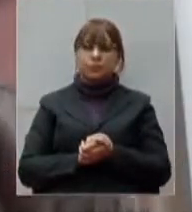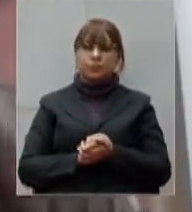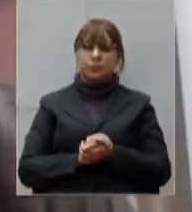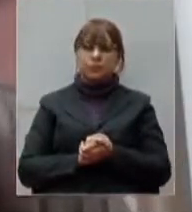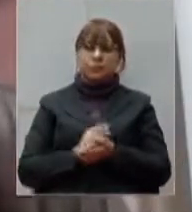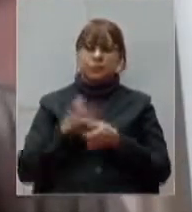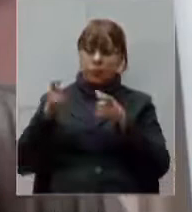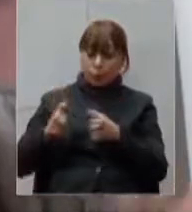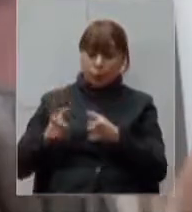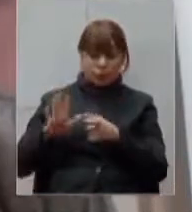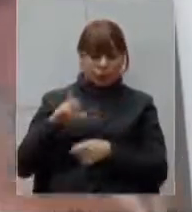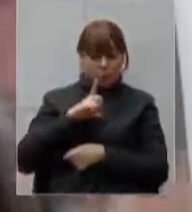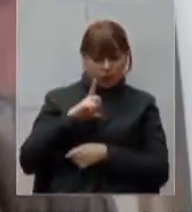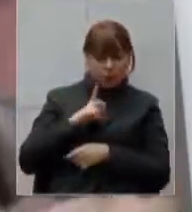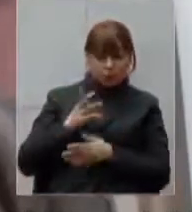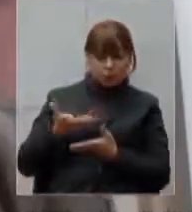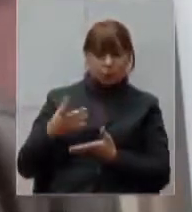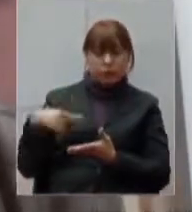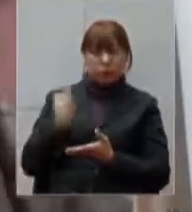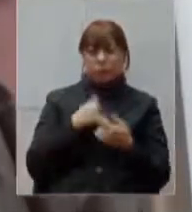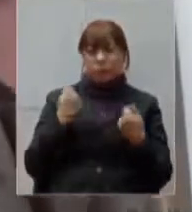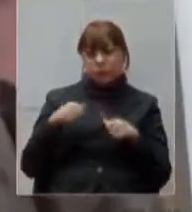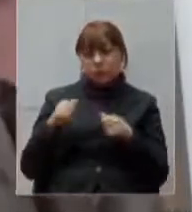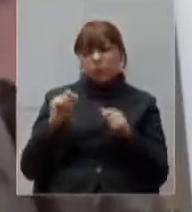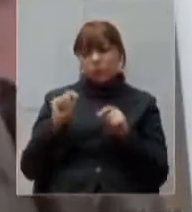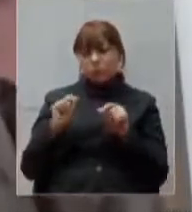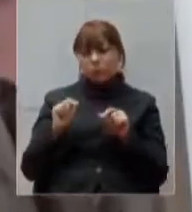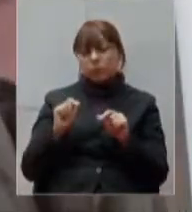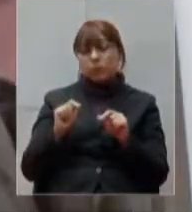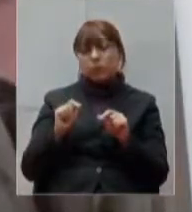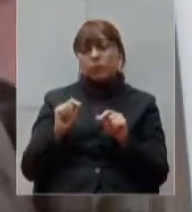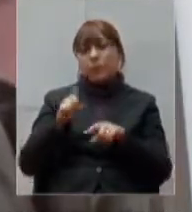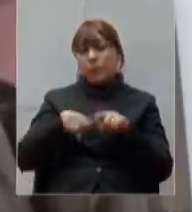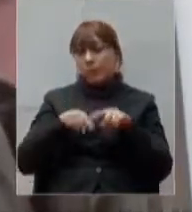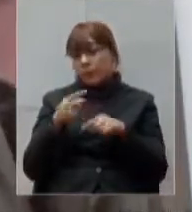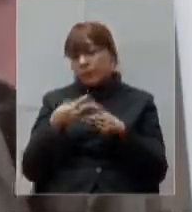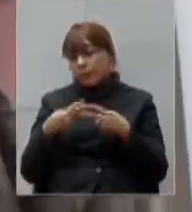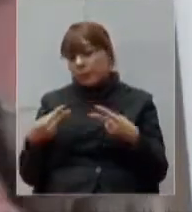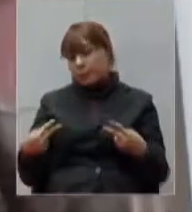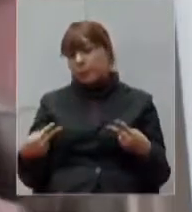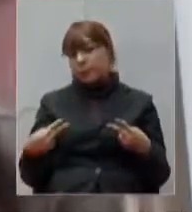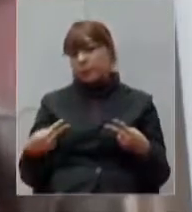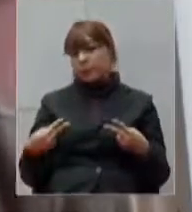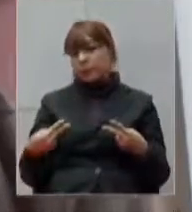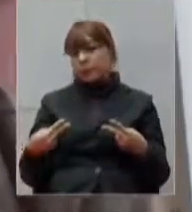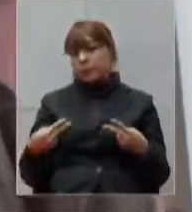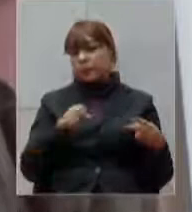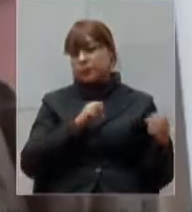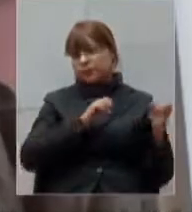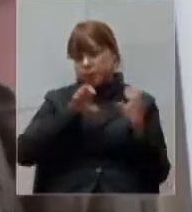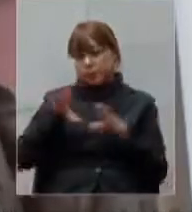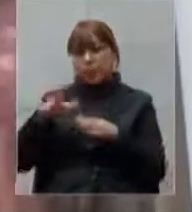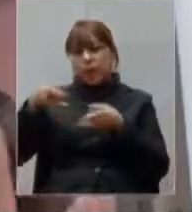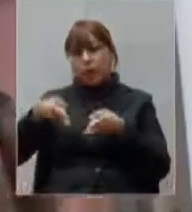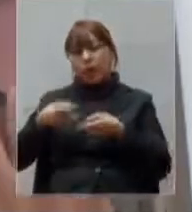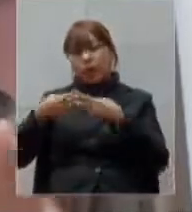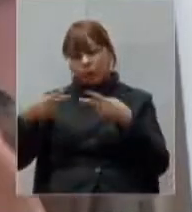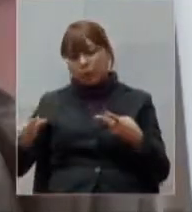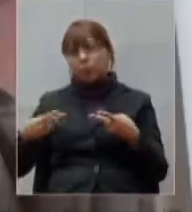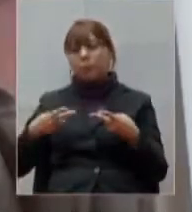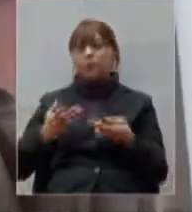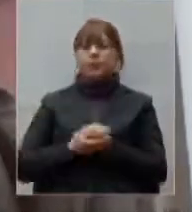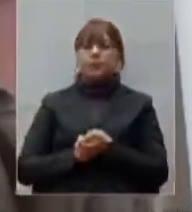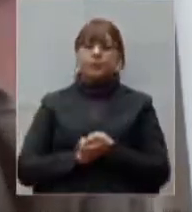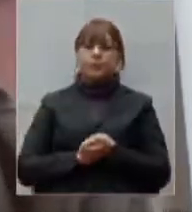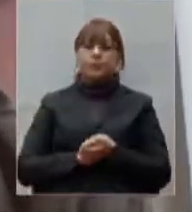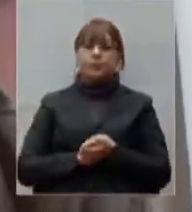espaço já está o que nós precisamos é colocar esses o mobiliário lá dentro então é dentro dessa